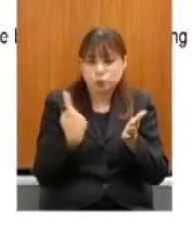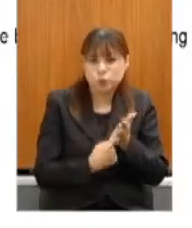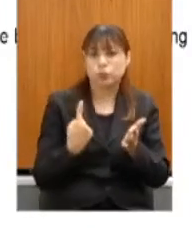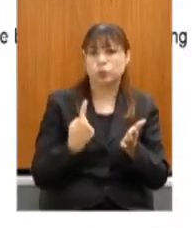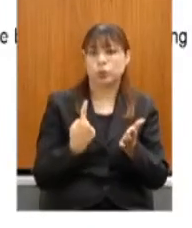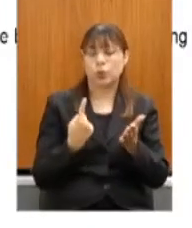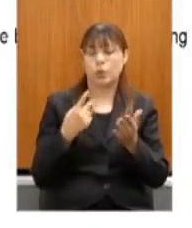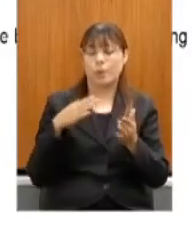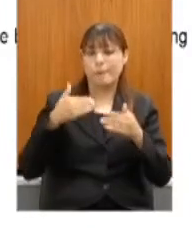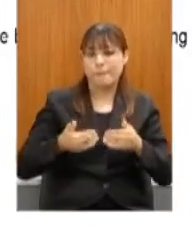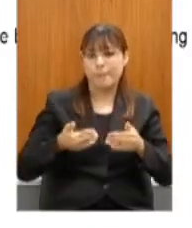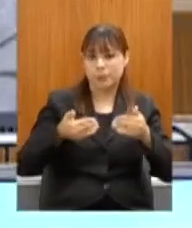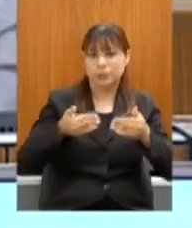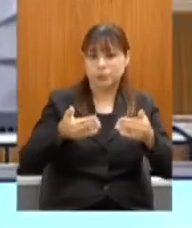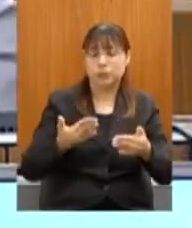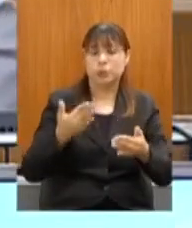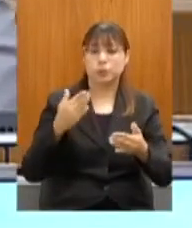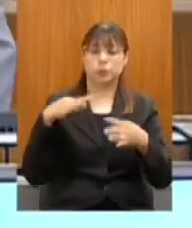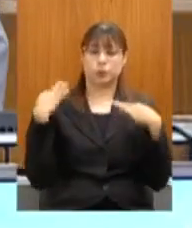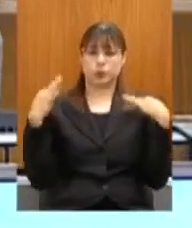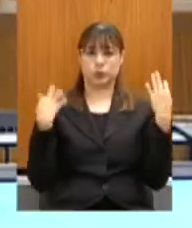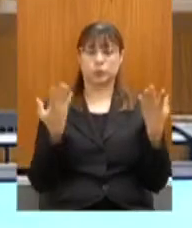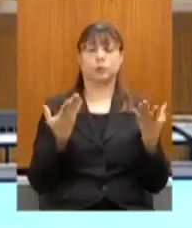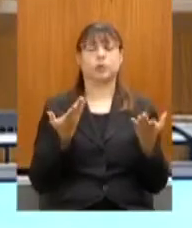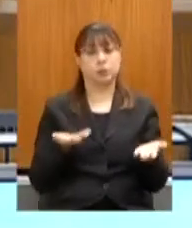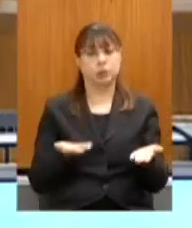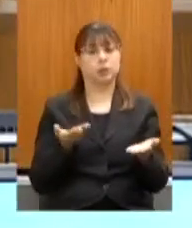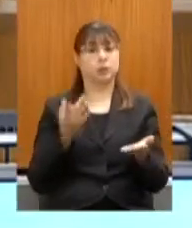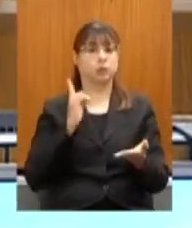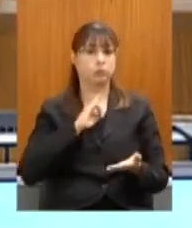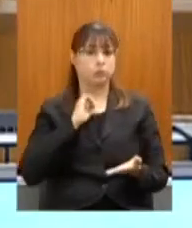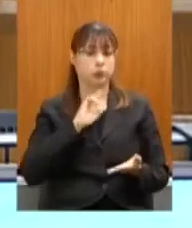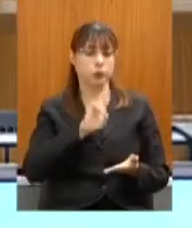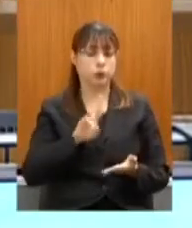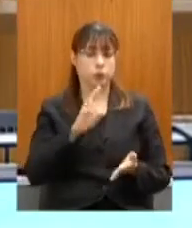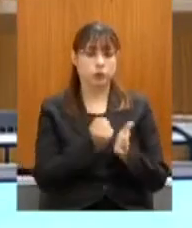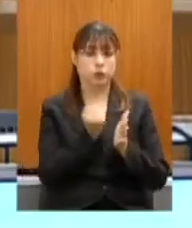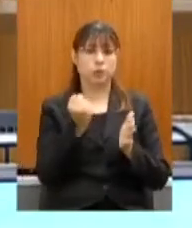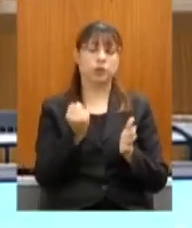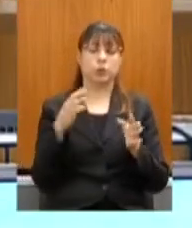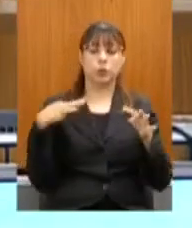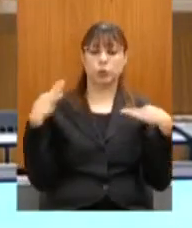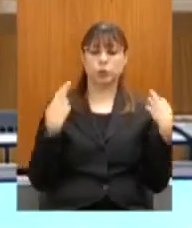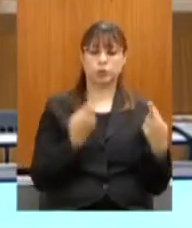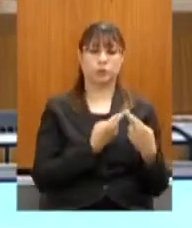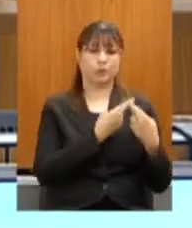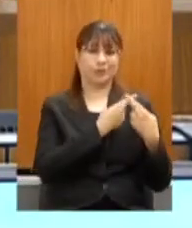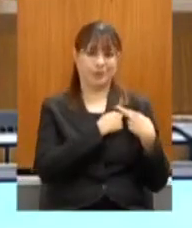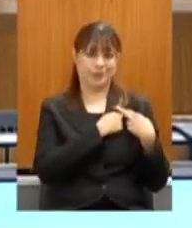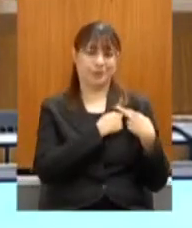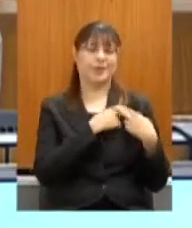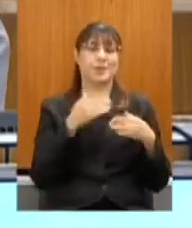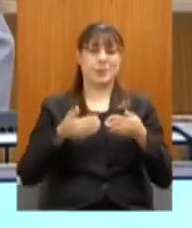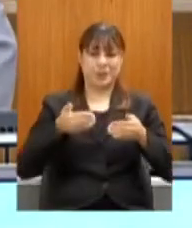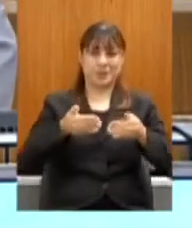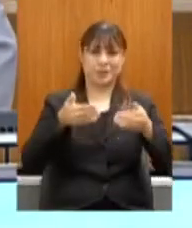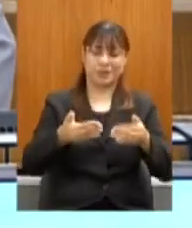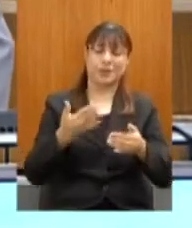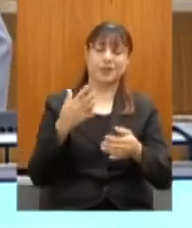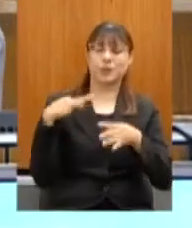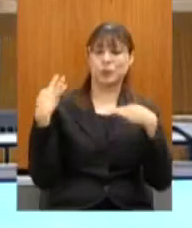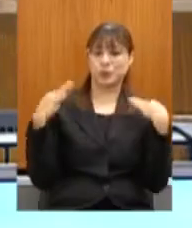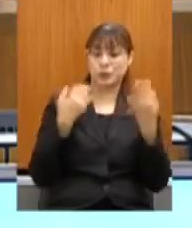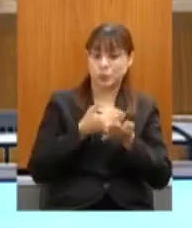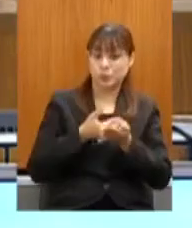Turismo e Minas Gerais usa, então, o selo Turismo Responsável do Ministério do Turismo, já implementado